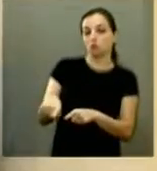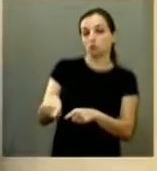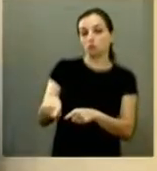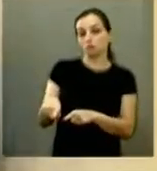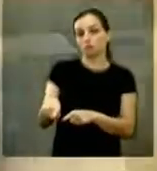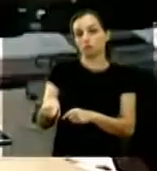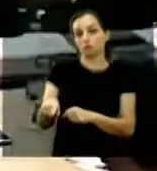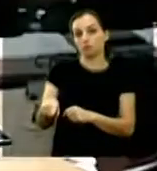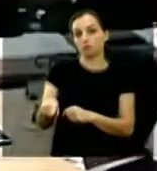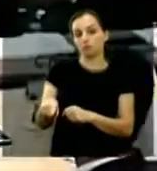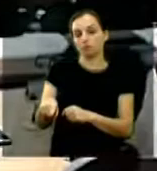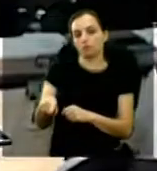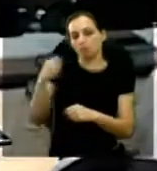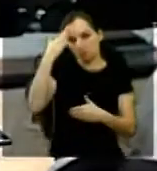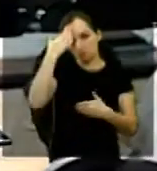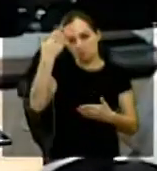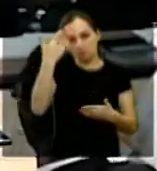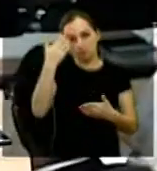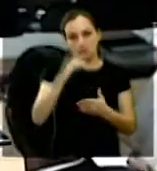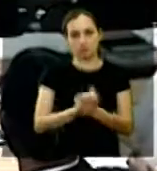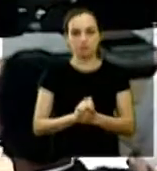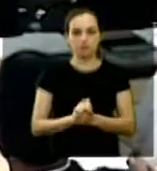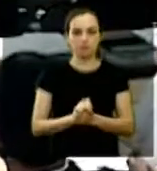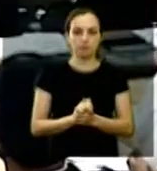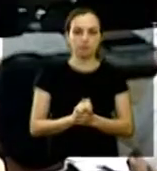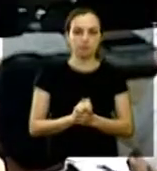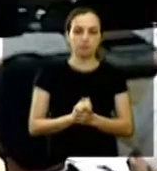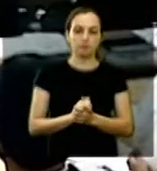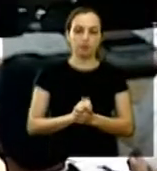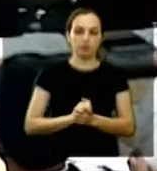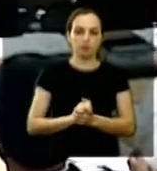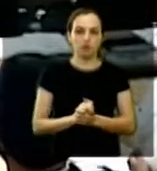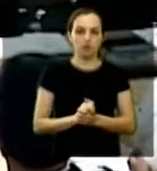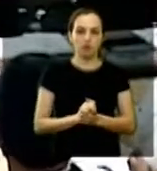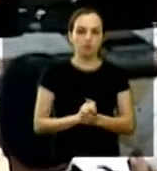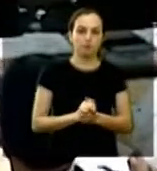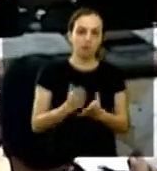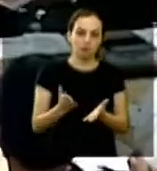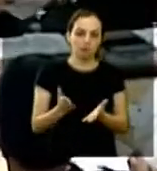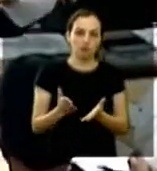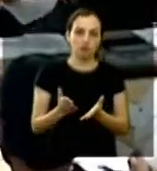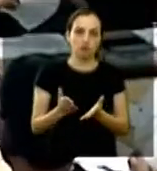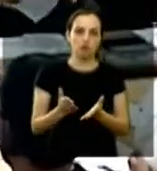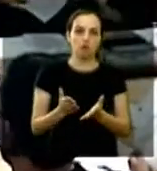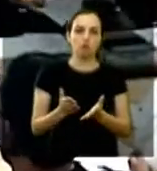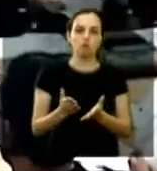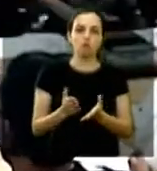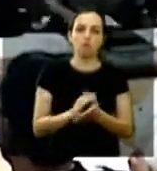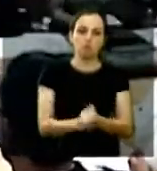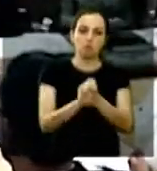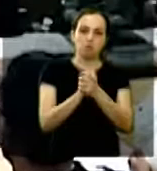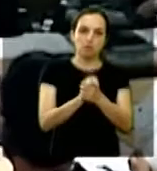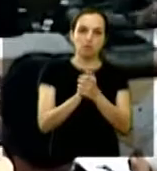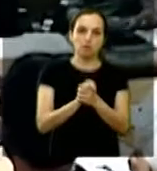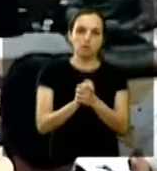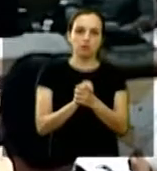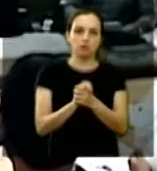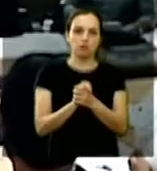não é vereador? Obrigada viu William pelo esclarecimento obrigado você eu sou uma parte vereador queria parabenizar